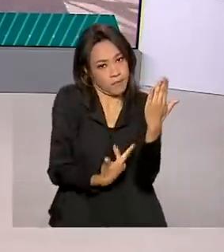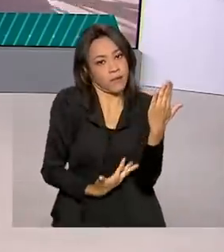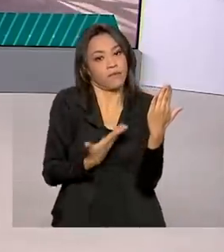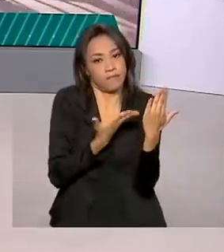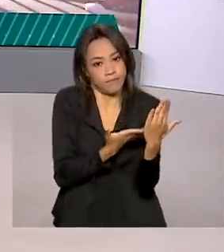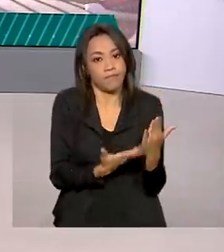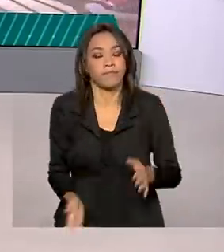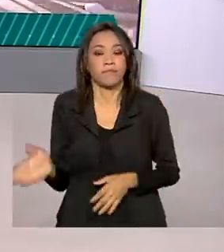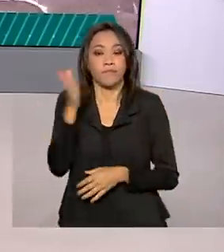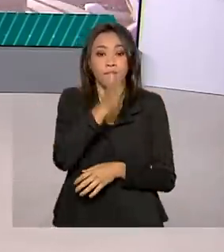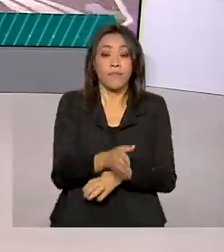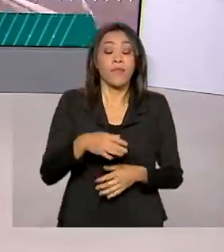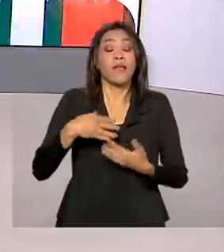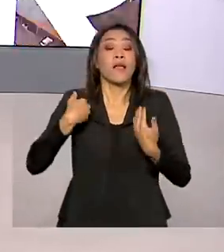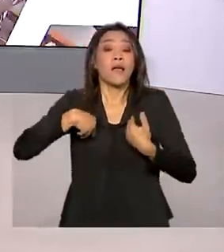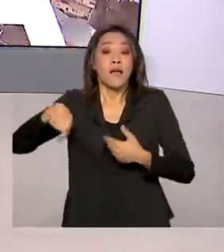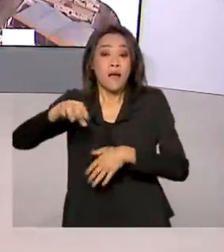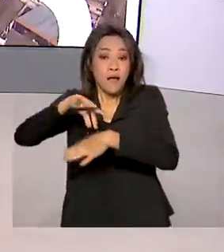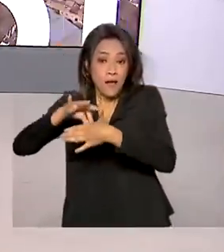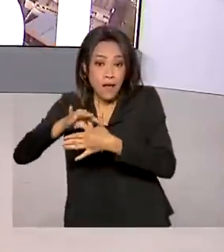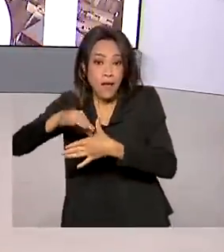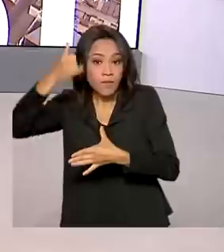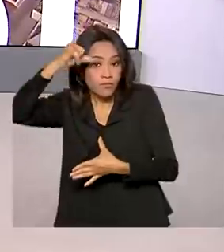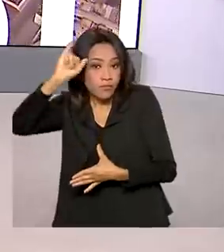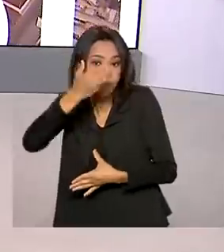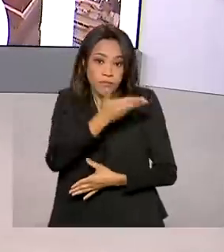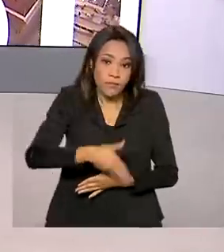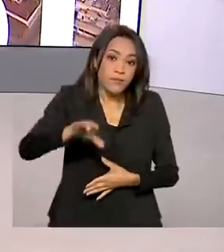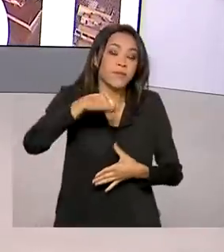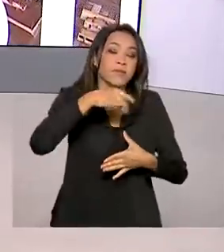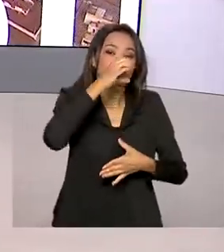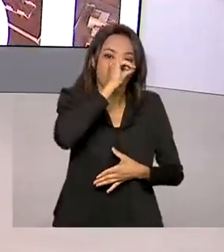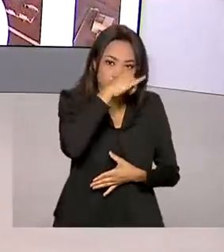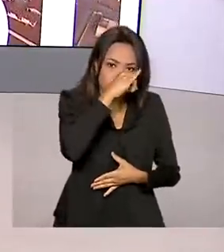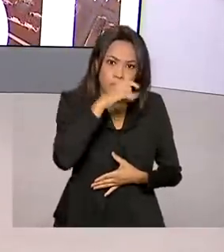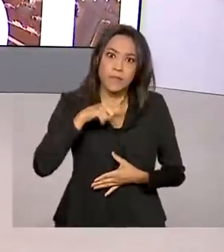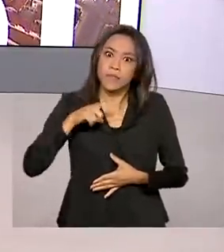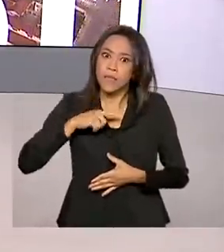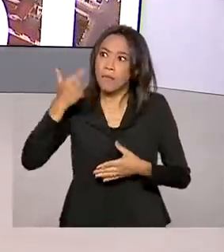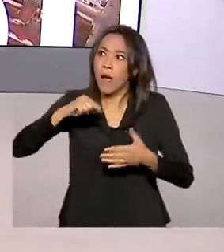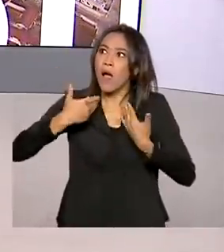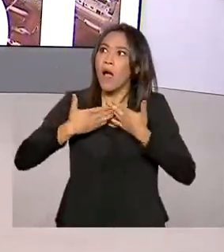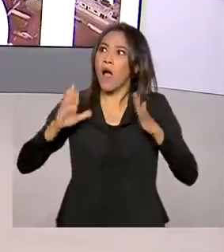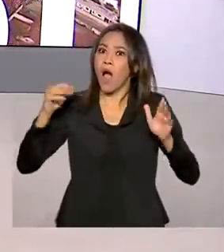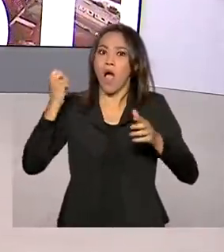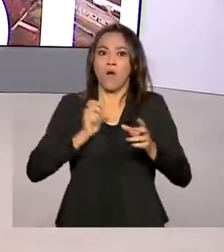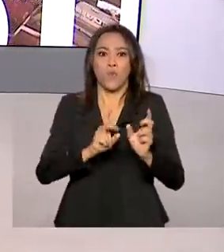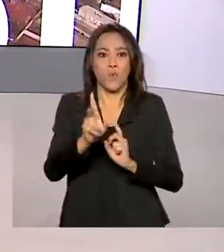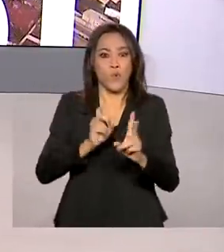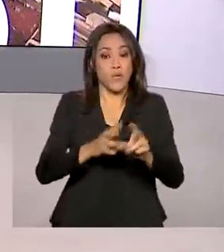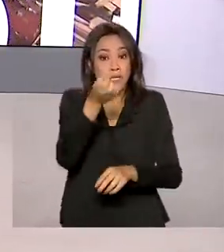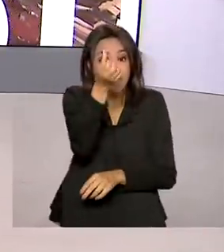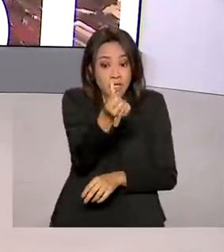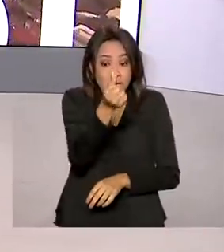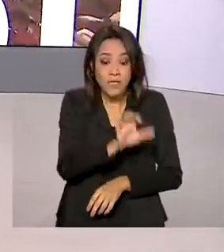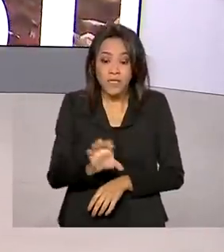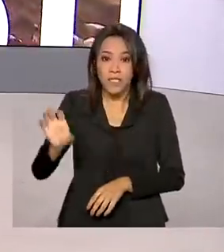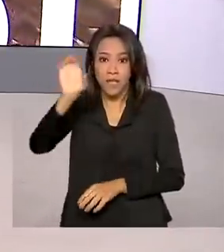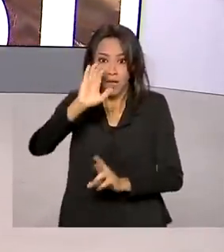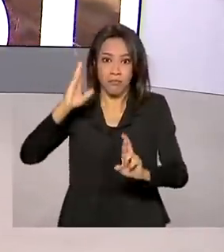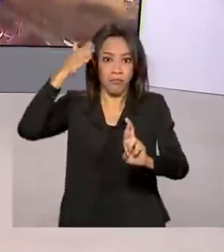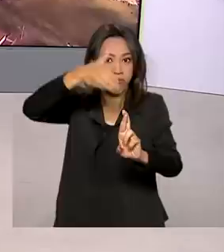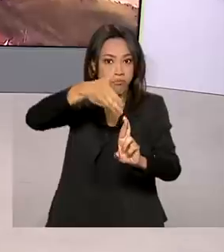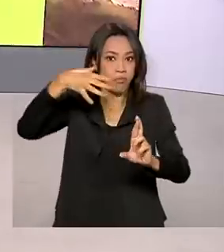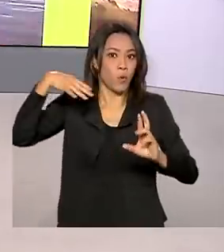bovina e suína brasileiras terão mais espaço no mercado internacional. Seis estados receberam reconhecimento internacional